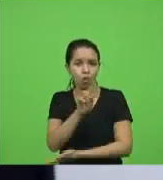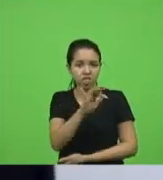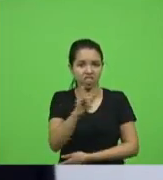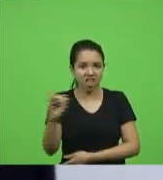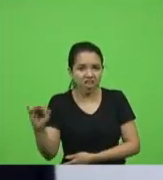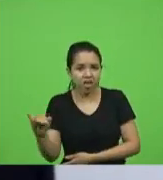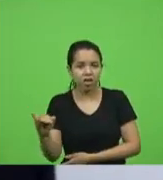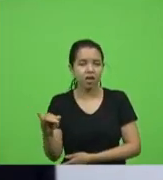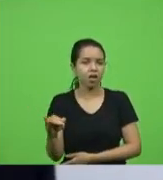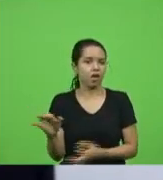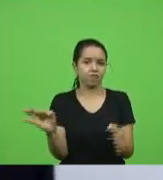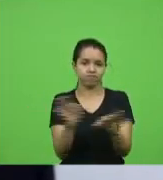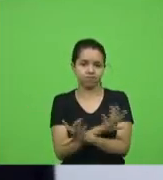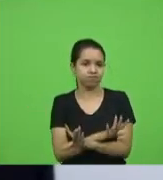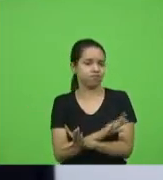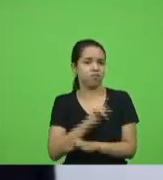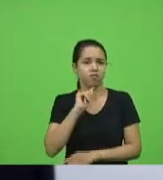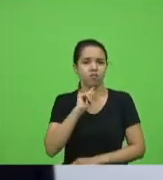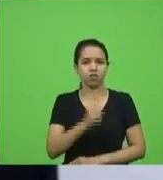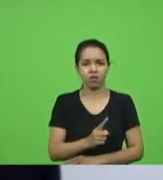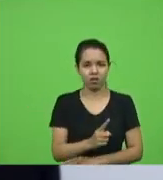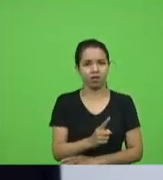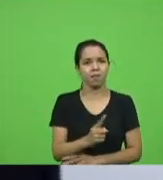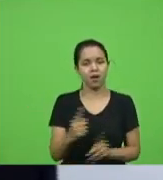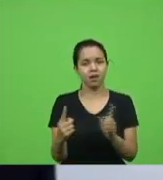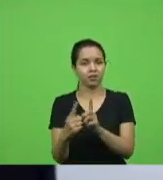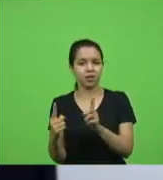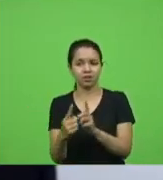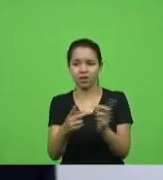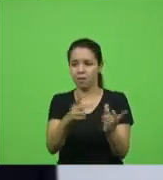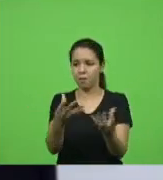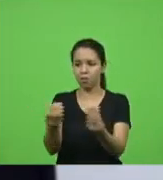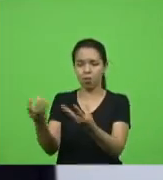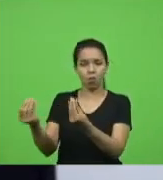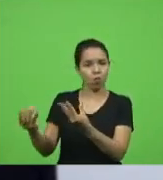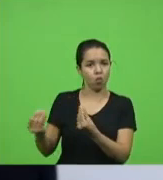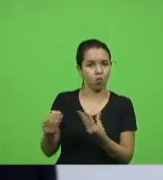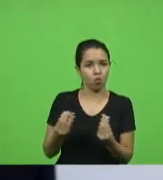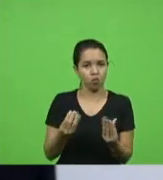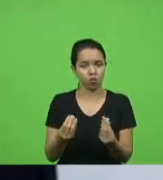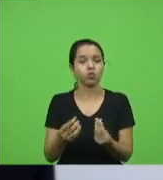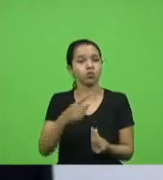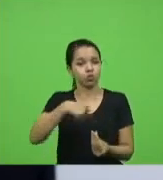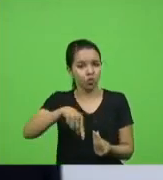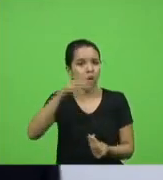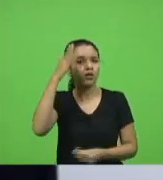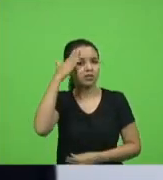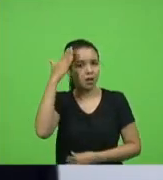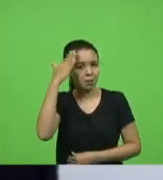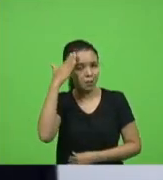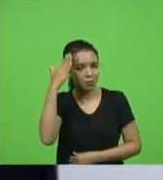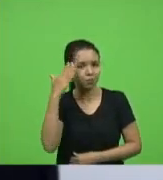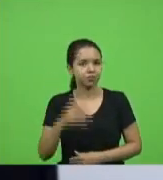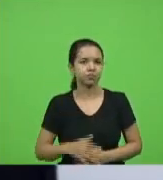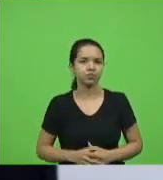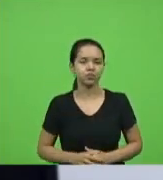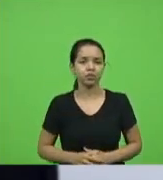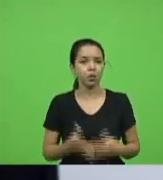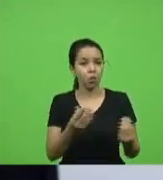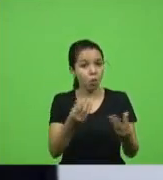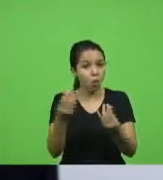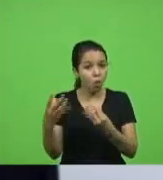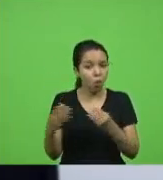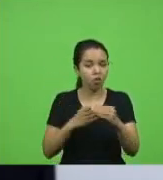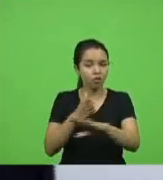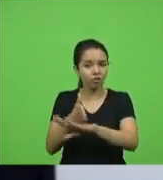ser suficiente para atender a demanda e como nós sabemos que uma grande parte que vai para UTI